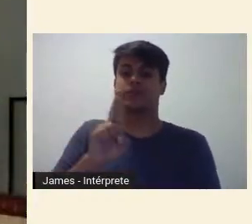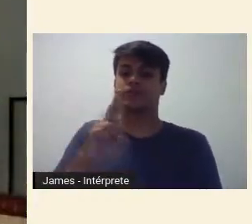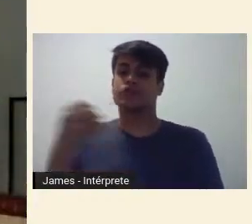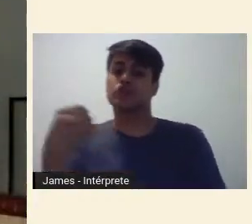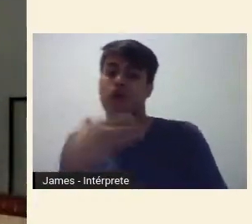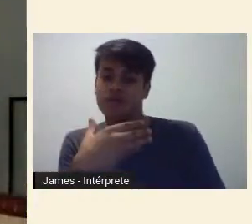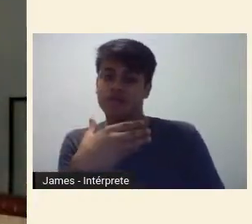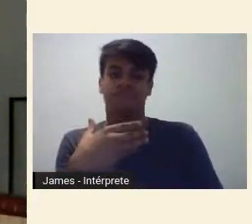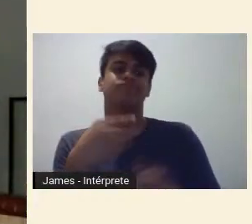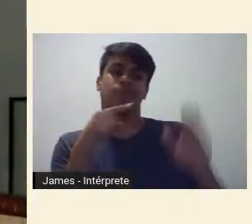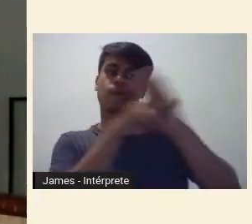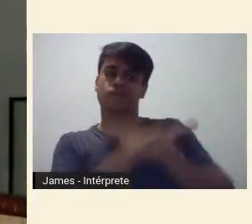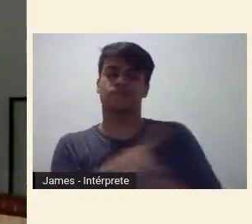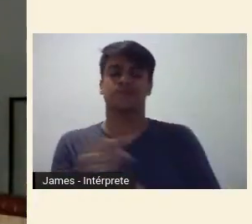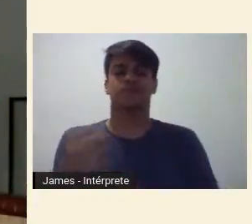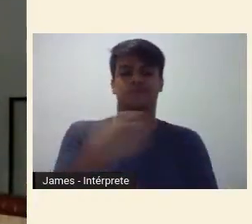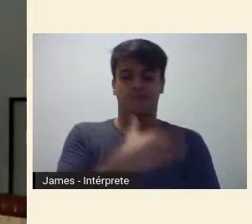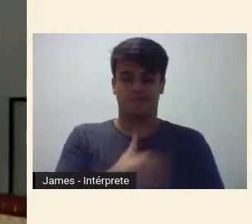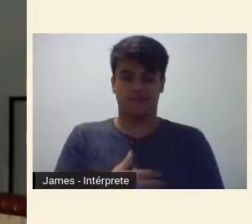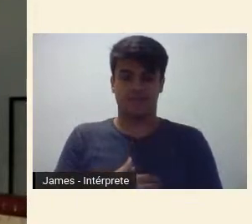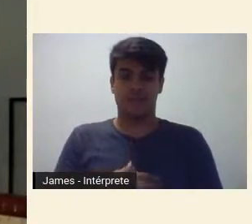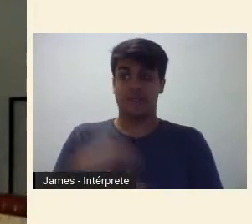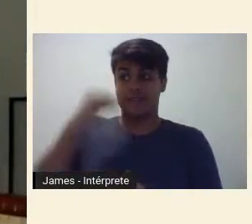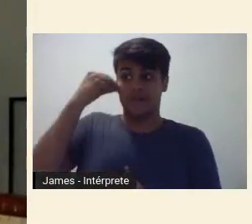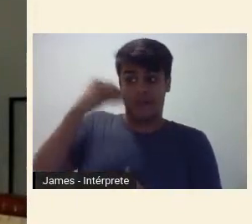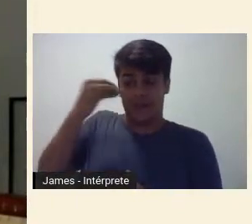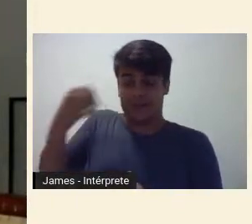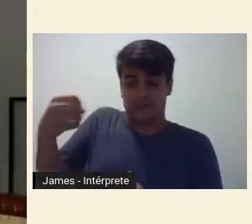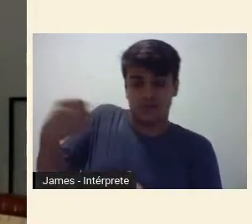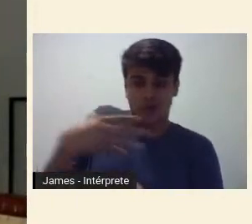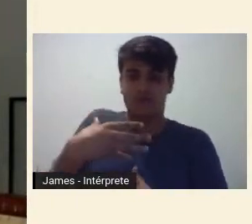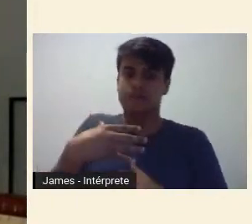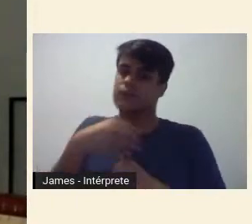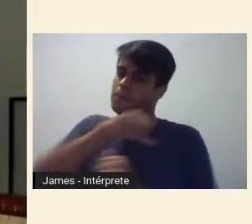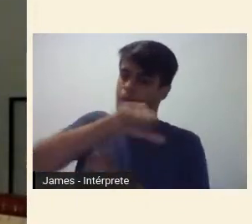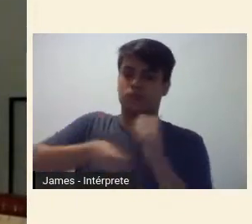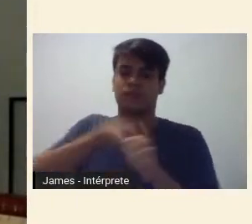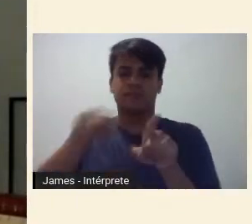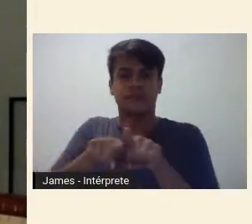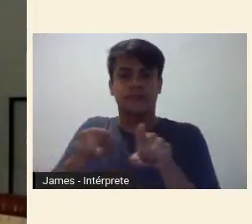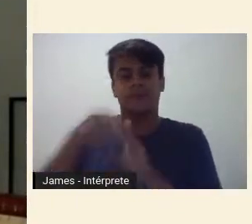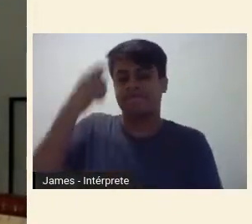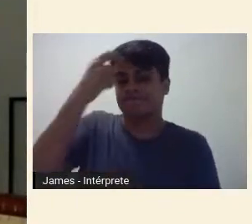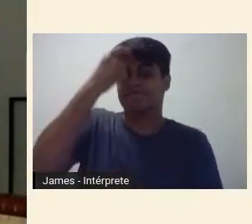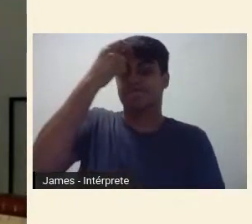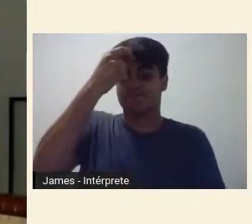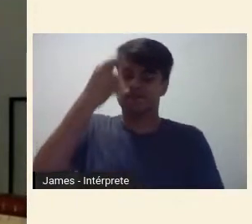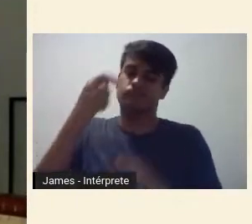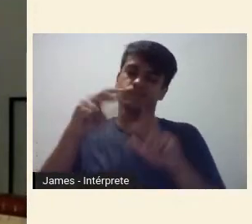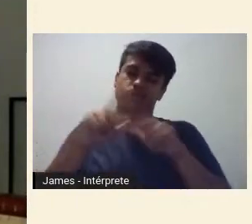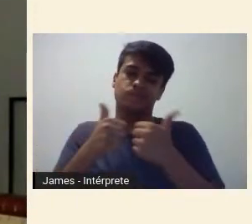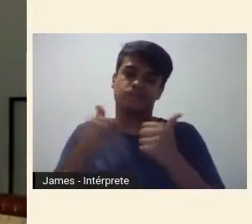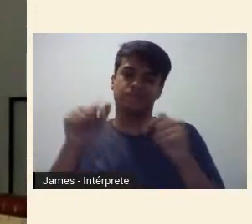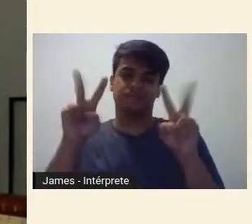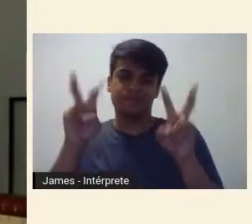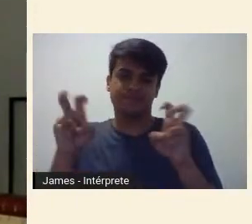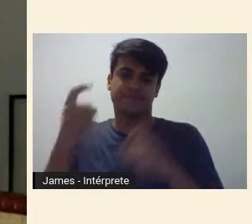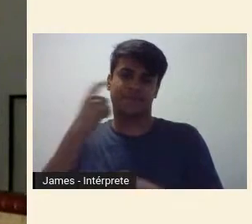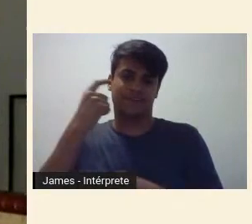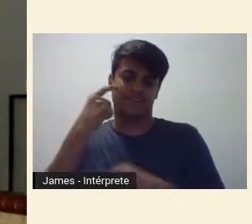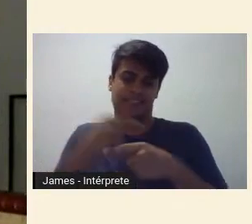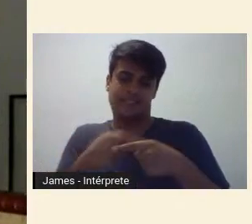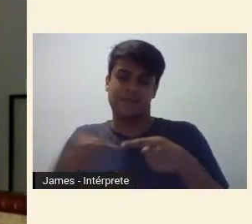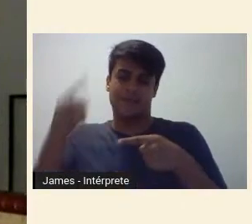experiências reordenam os enunciados que são mobilizados a respeito de um evento como a semana. E dessa vez, as